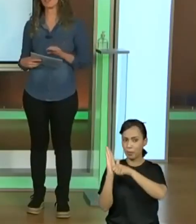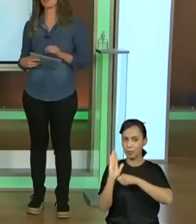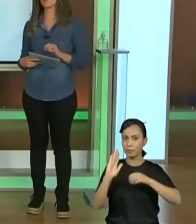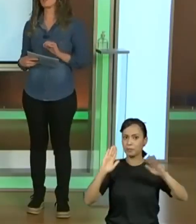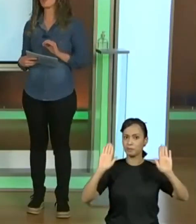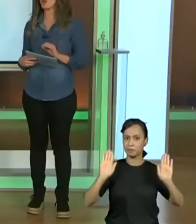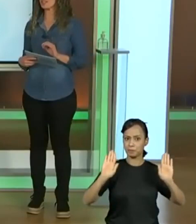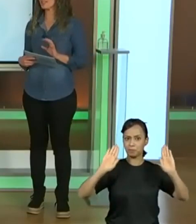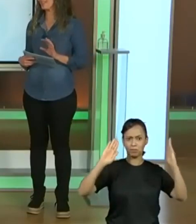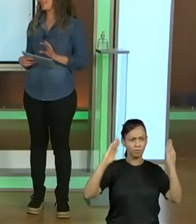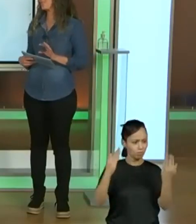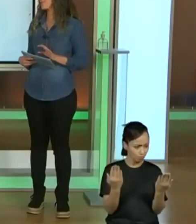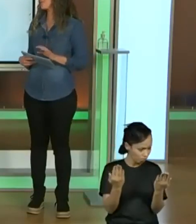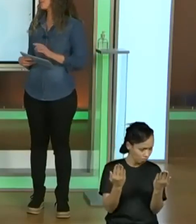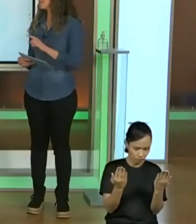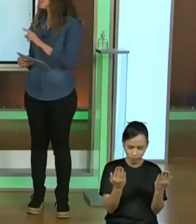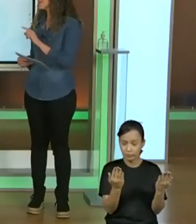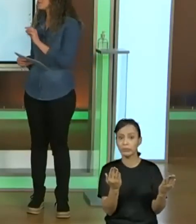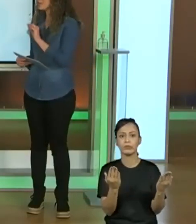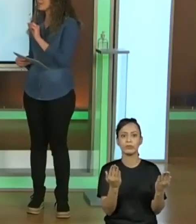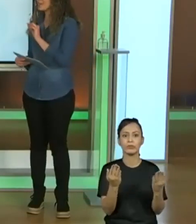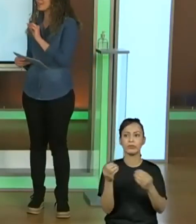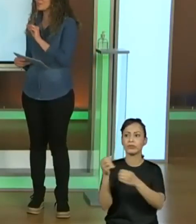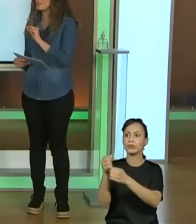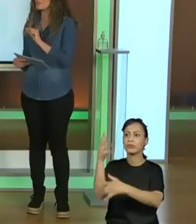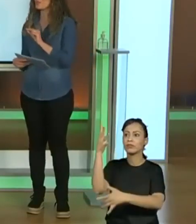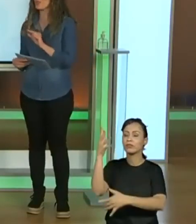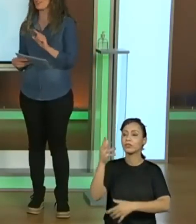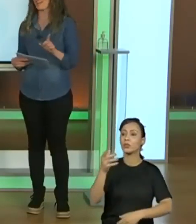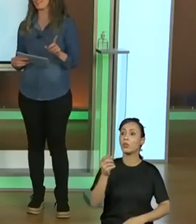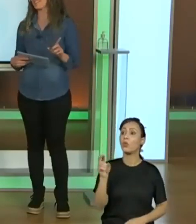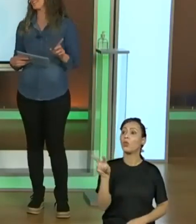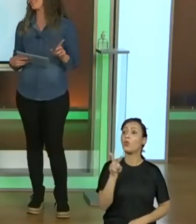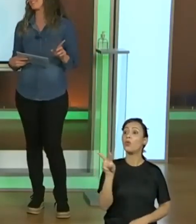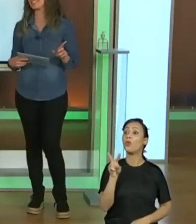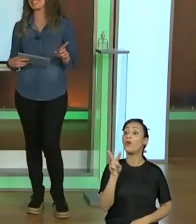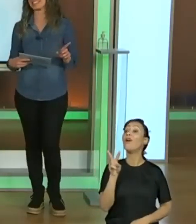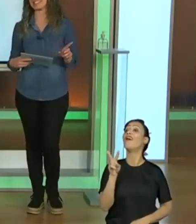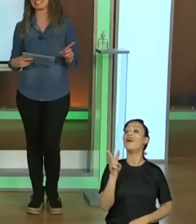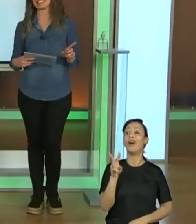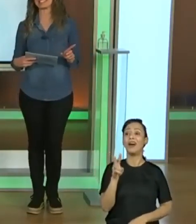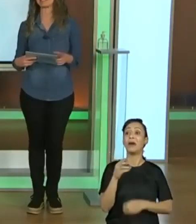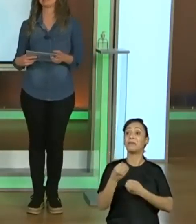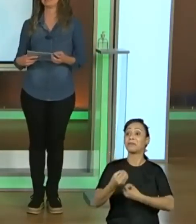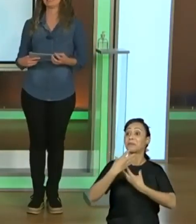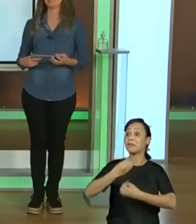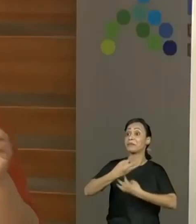estão dizendo que os dois textos, eles são instrucionais. Ah!